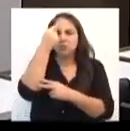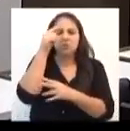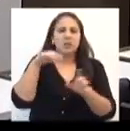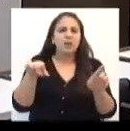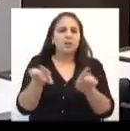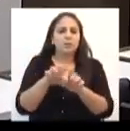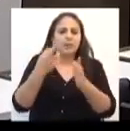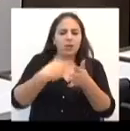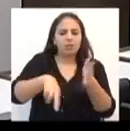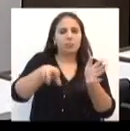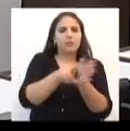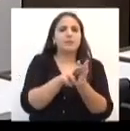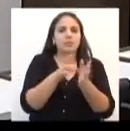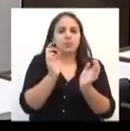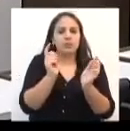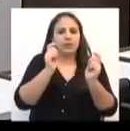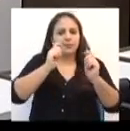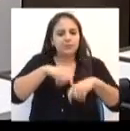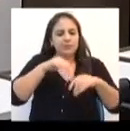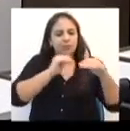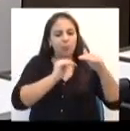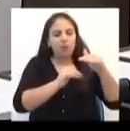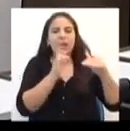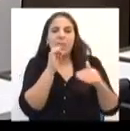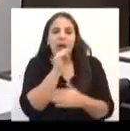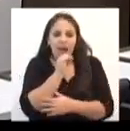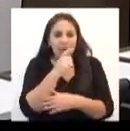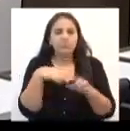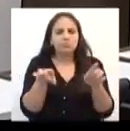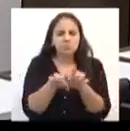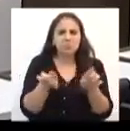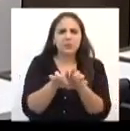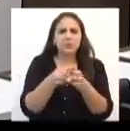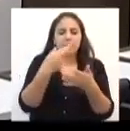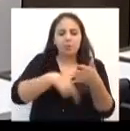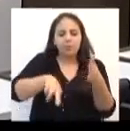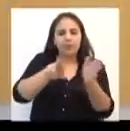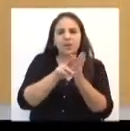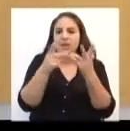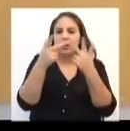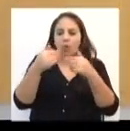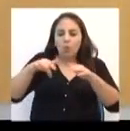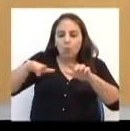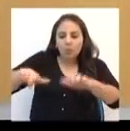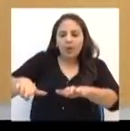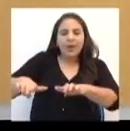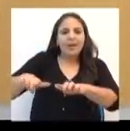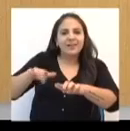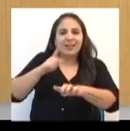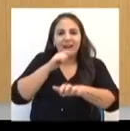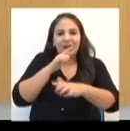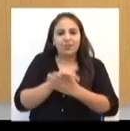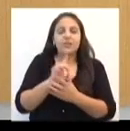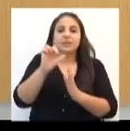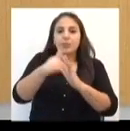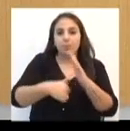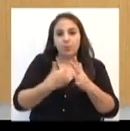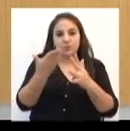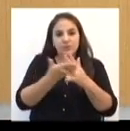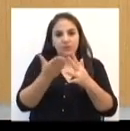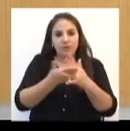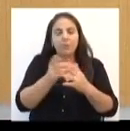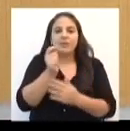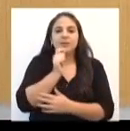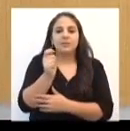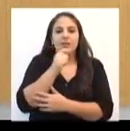recuperação da capacidade de armazenamento das águas e a recuperação desses berços das águas. E no segundo bloco, uma entrevista com o